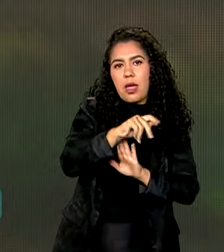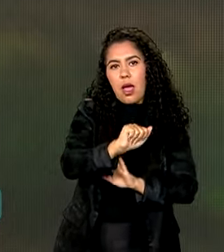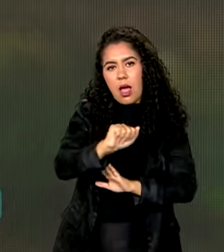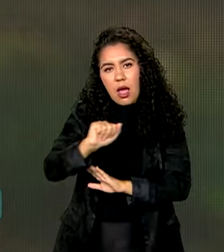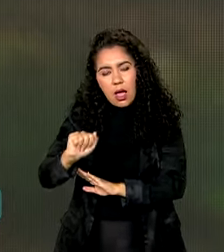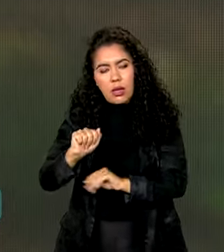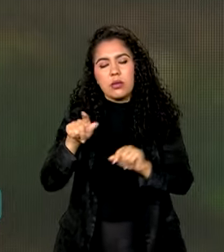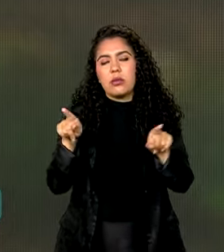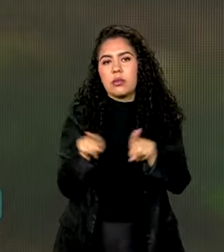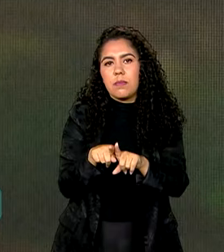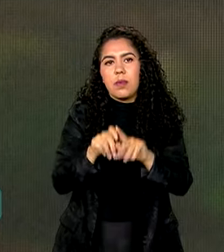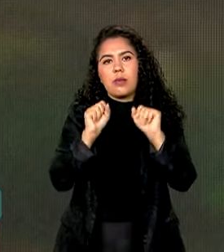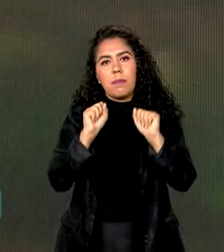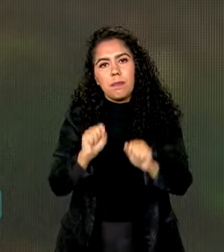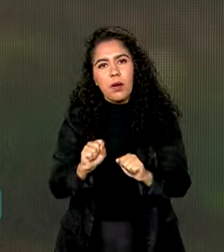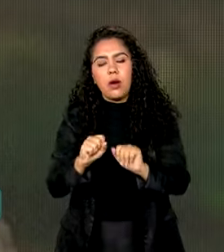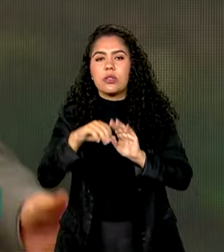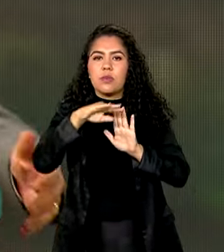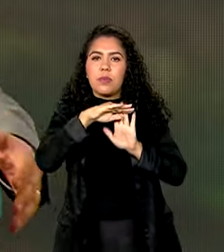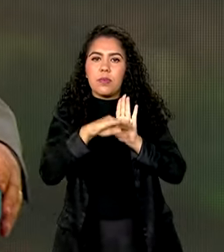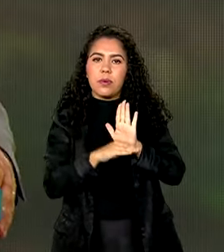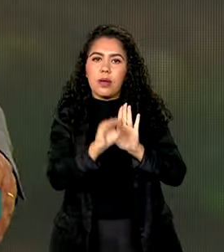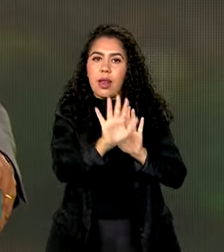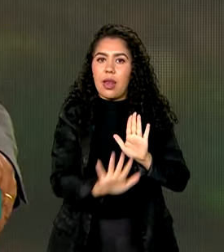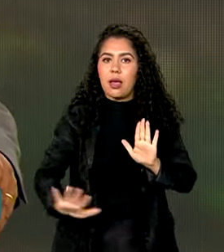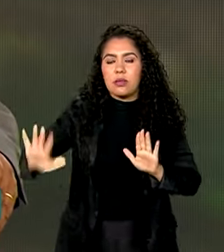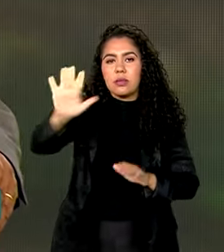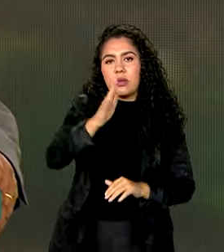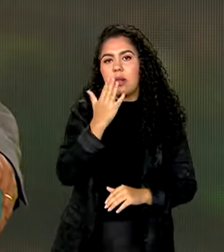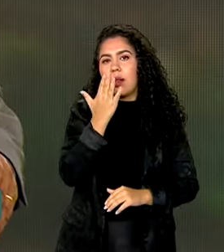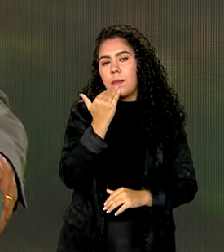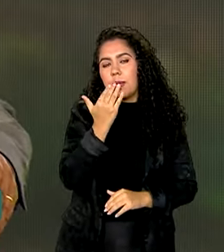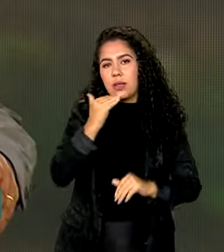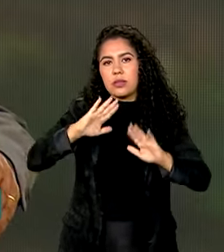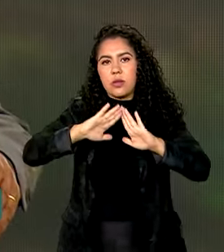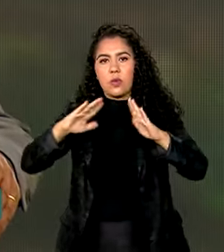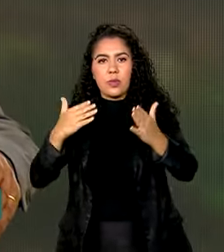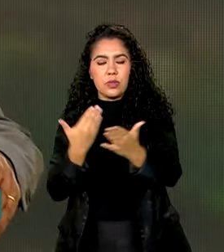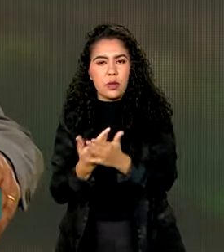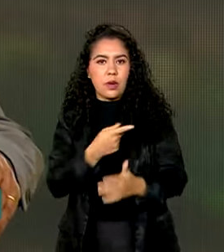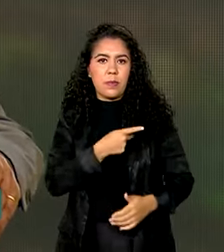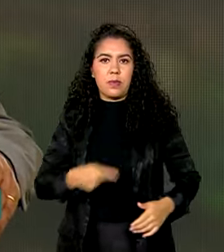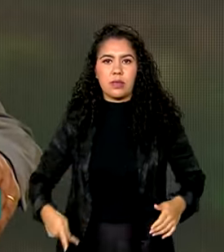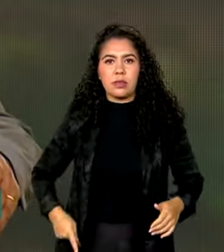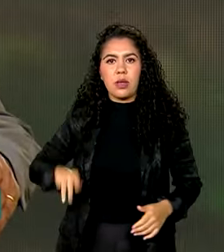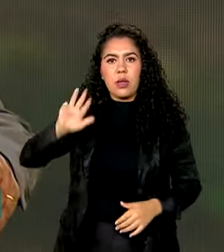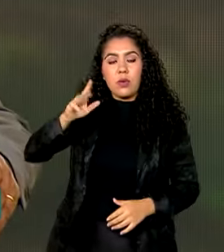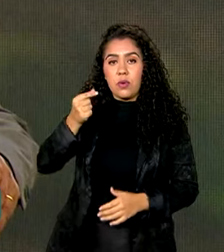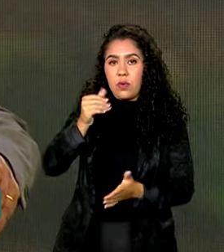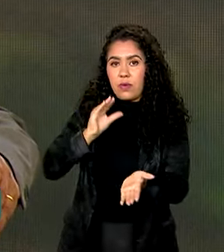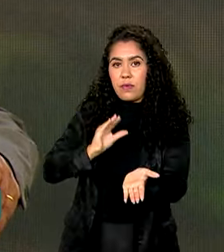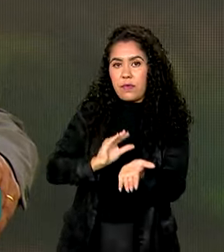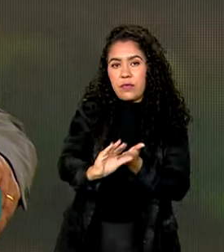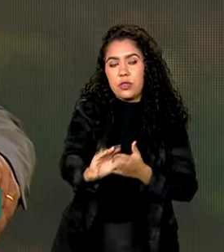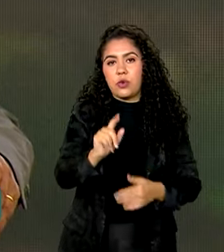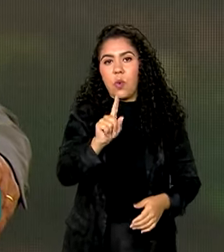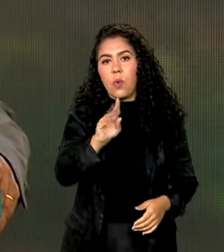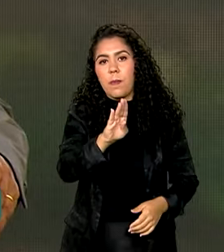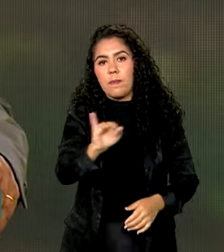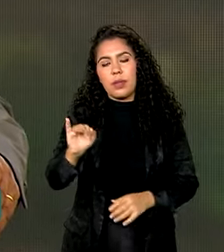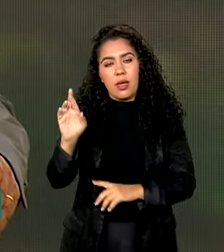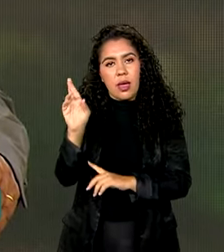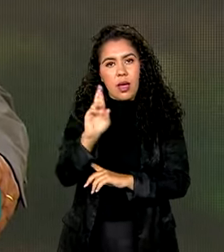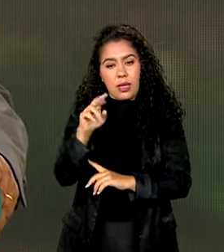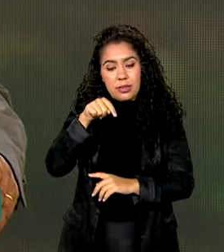também para o Programa Nacional de Alimentação Escolar, que o presidente Lula botou um bilhão e meio a mais de recurso